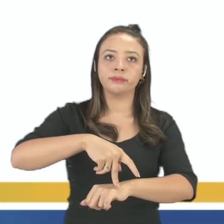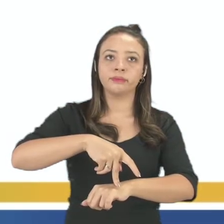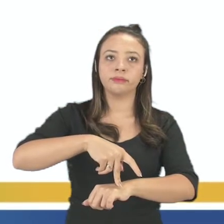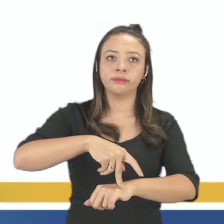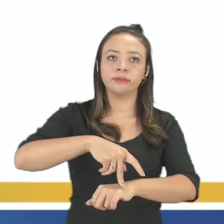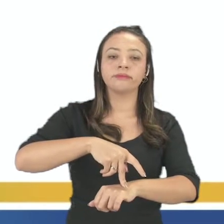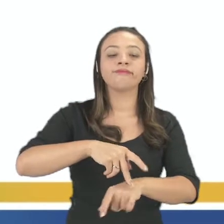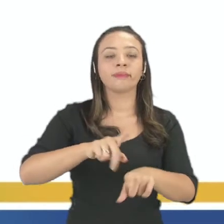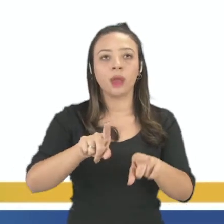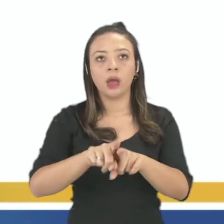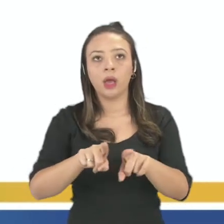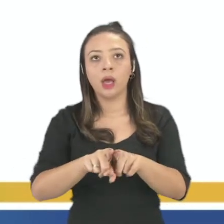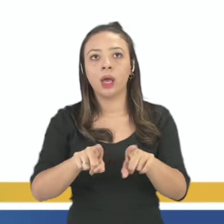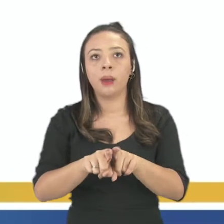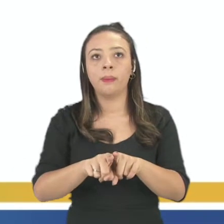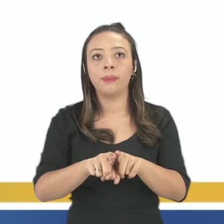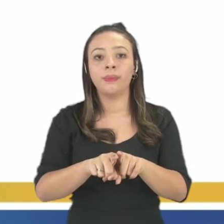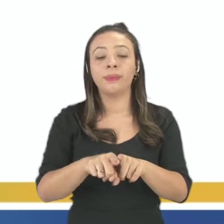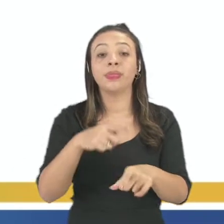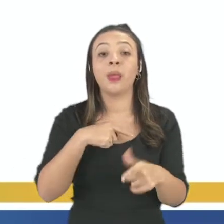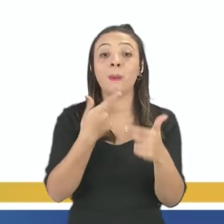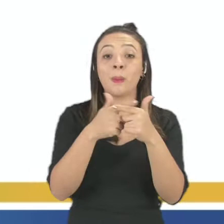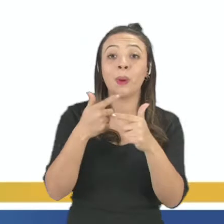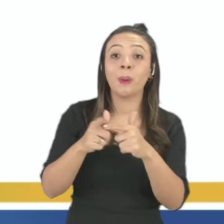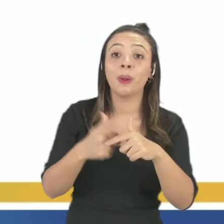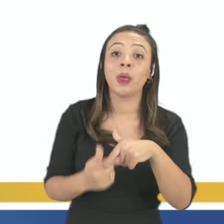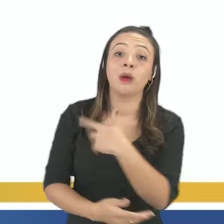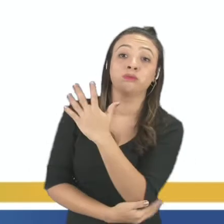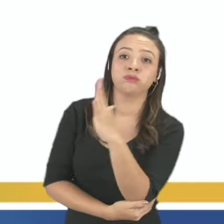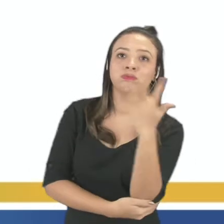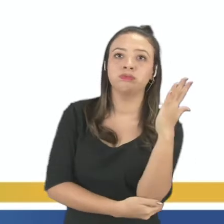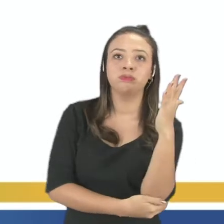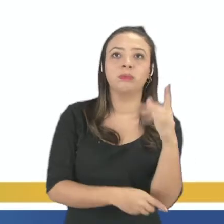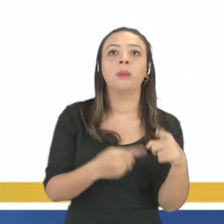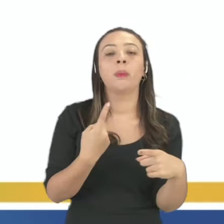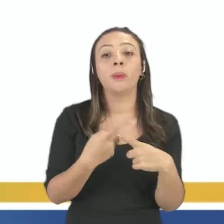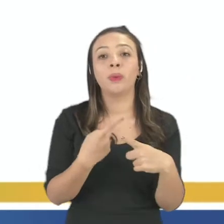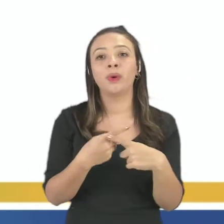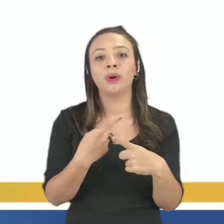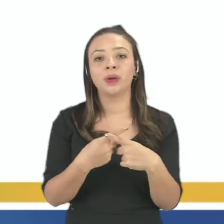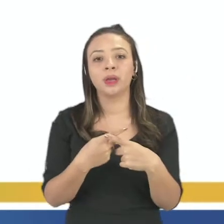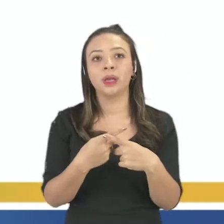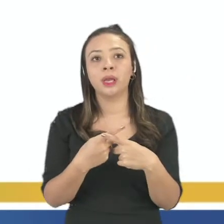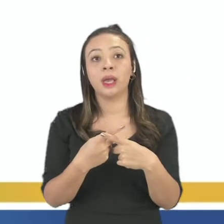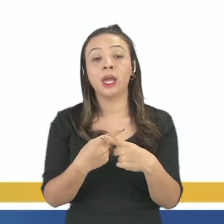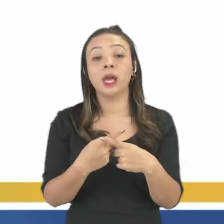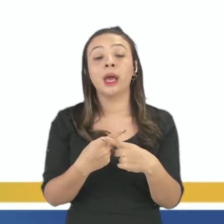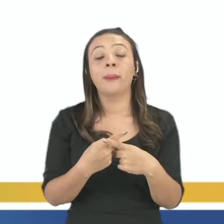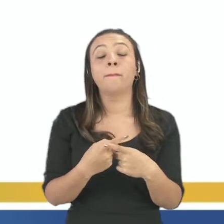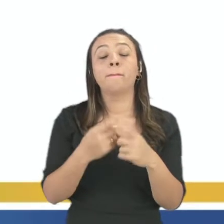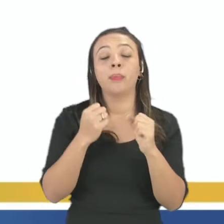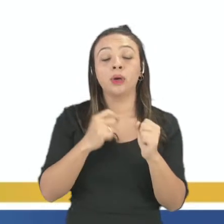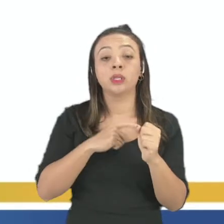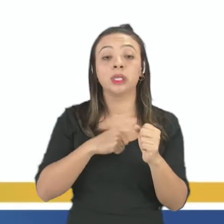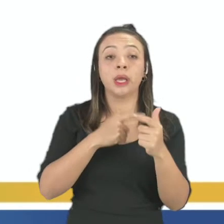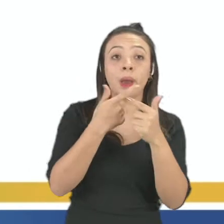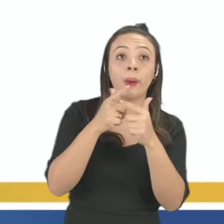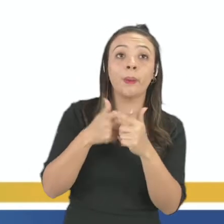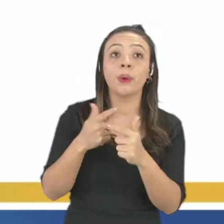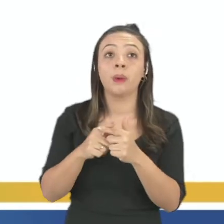A biopirataria também causa danos ao meio ambiente, pois coloca em risco a biodiversidade de uma área.